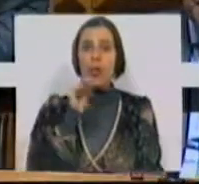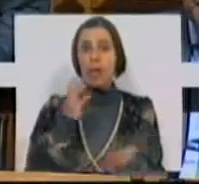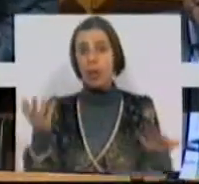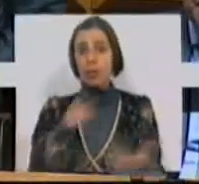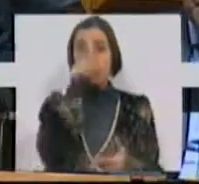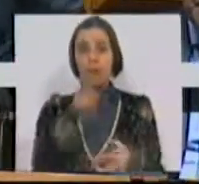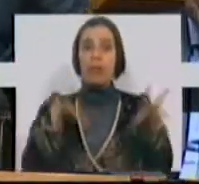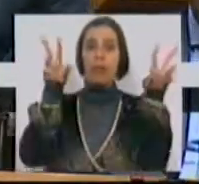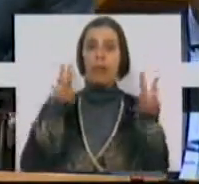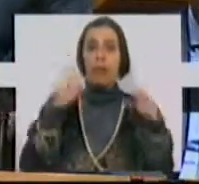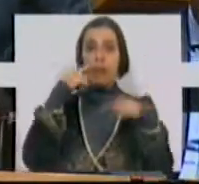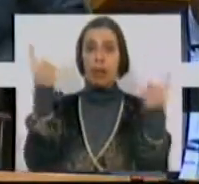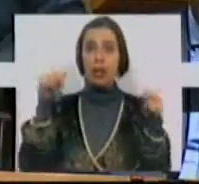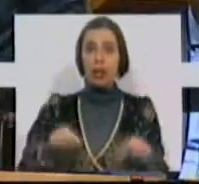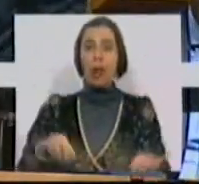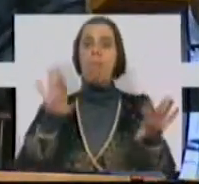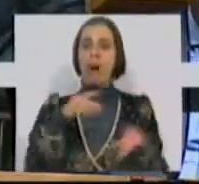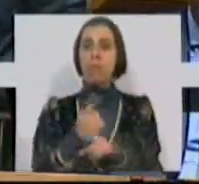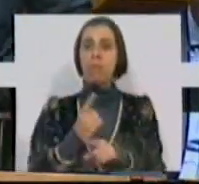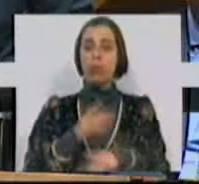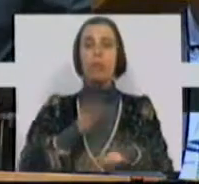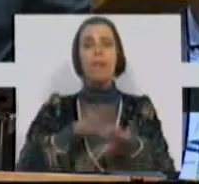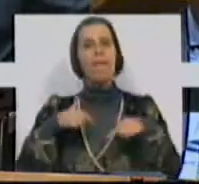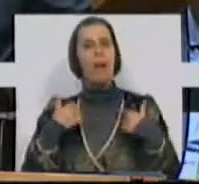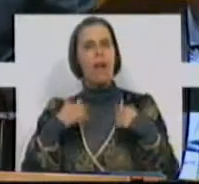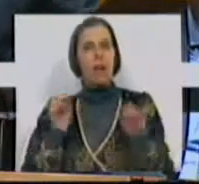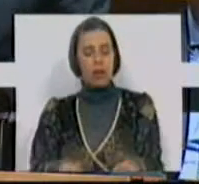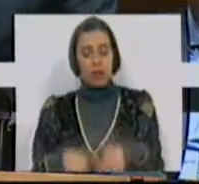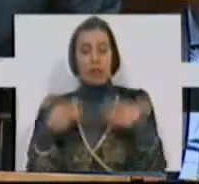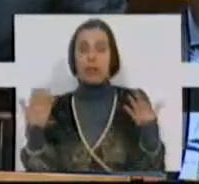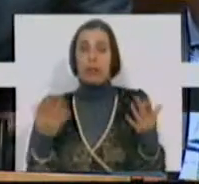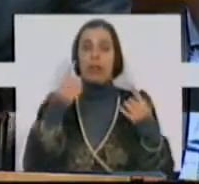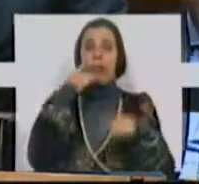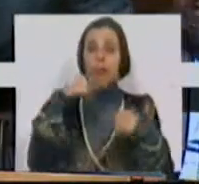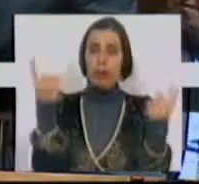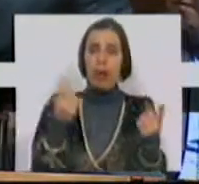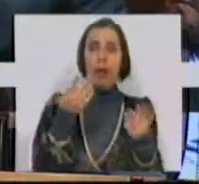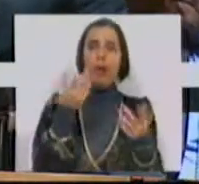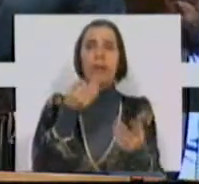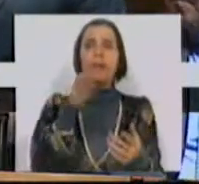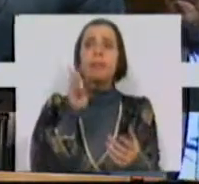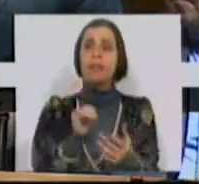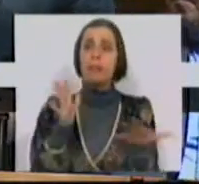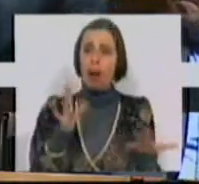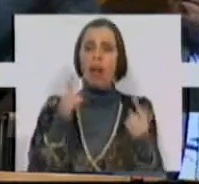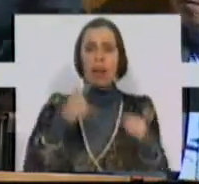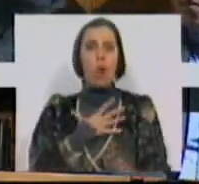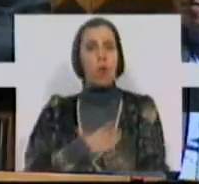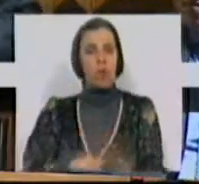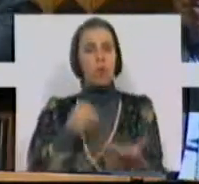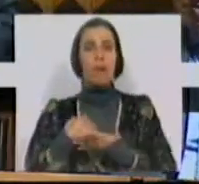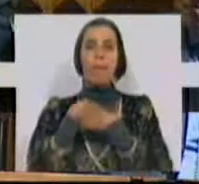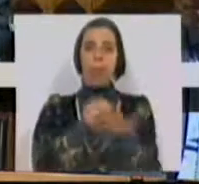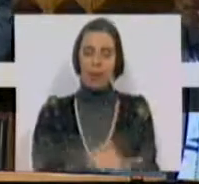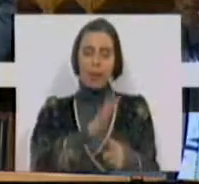só pelo tema que aqui trouxe, mas acima de tudo pelas iniciativas que anunciou e em que o Partido Socialista terá todo o gosto em